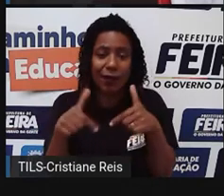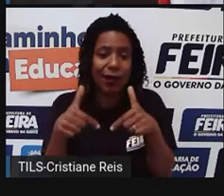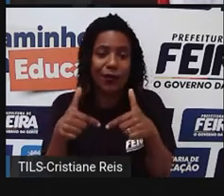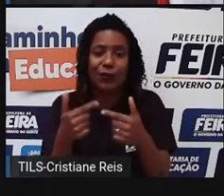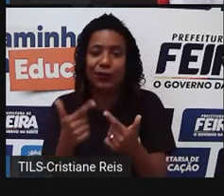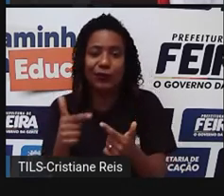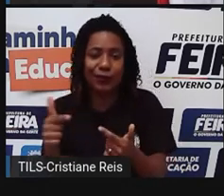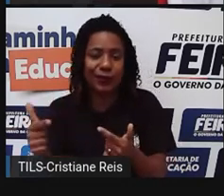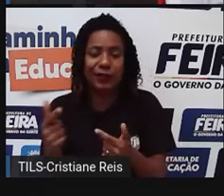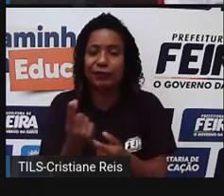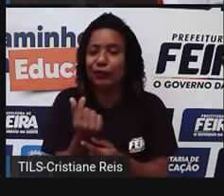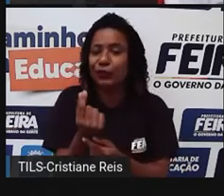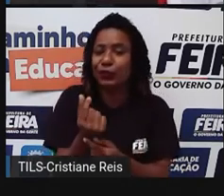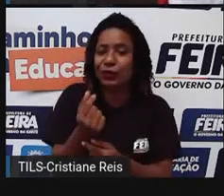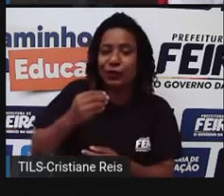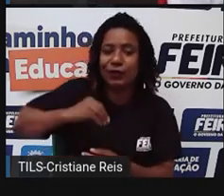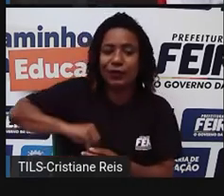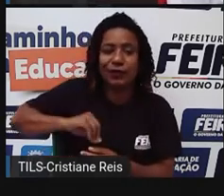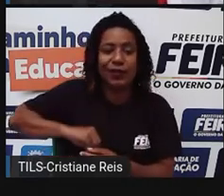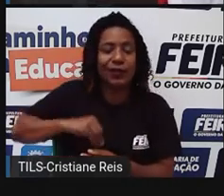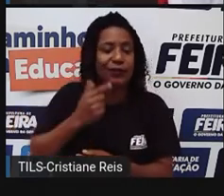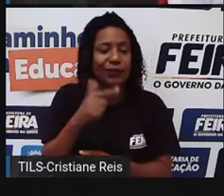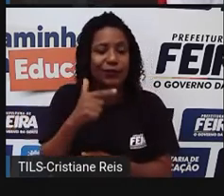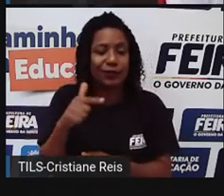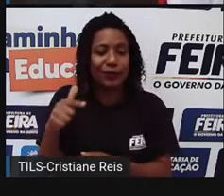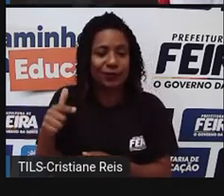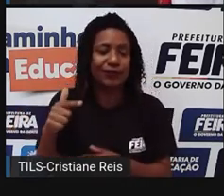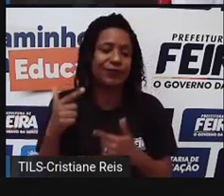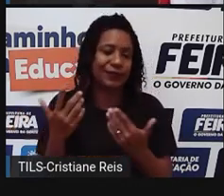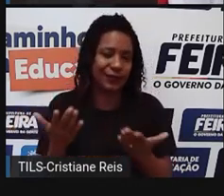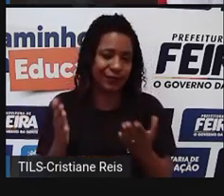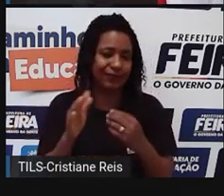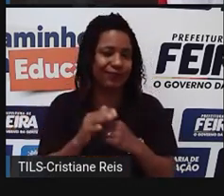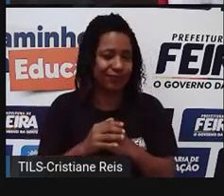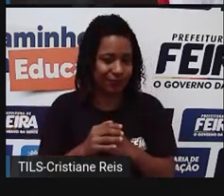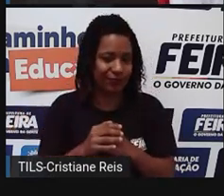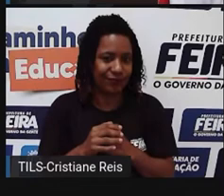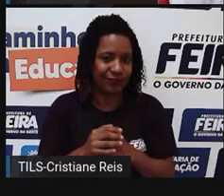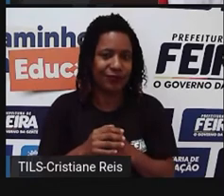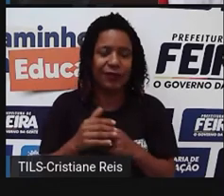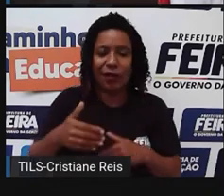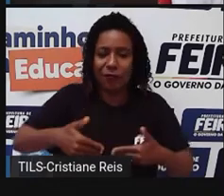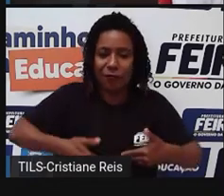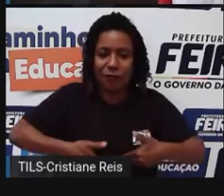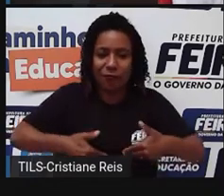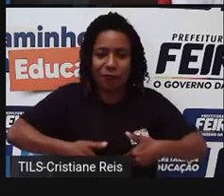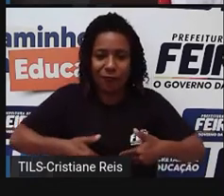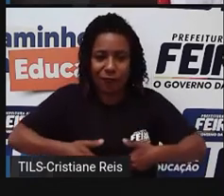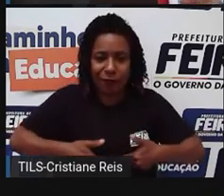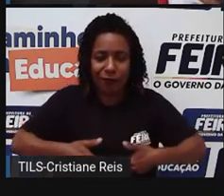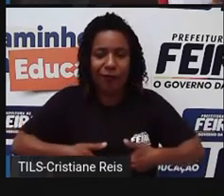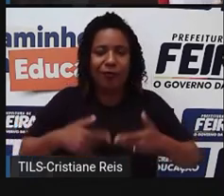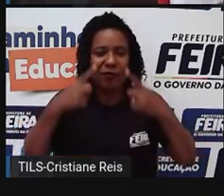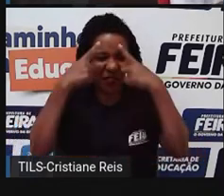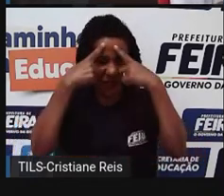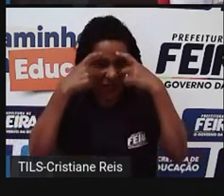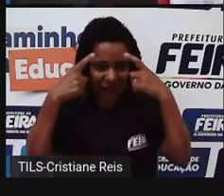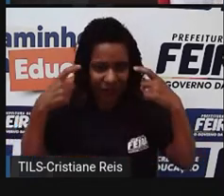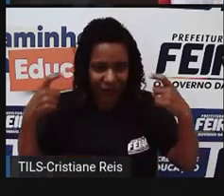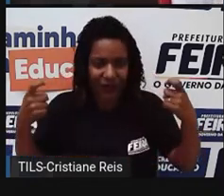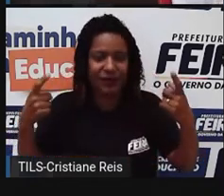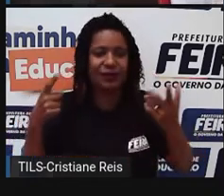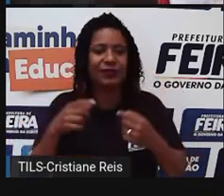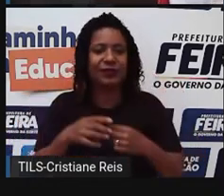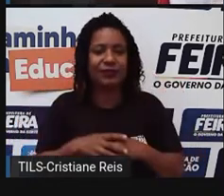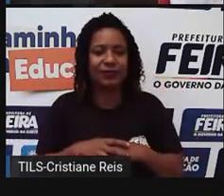os outros fatores atrelados, essas questões econômicas vêm junto, como a fome, como violência, como